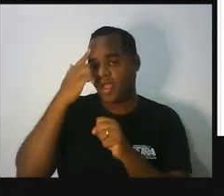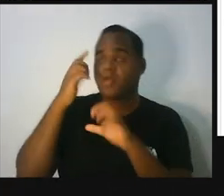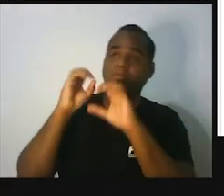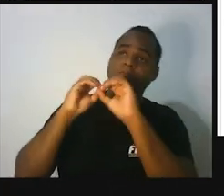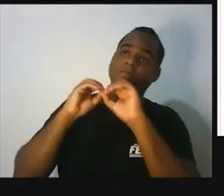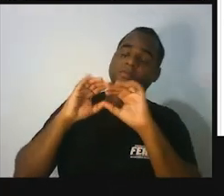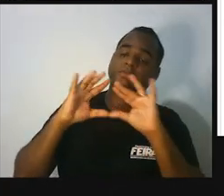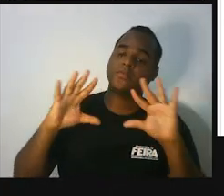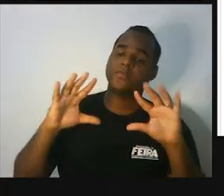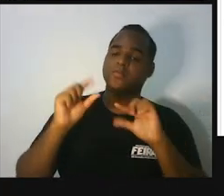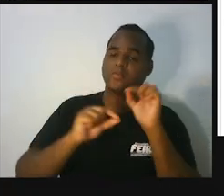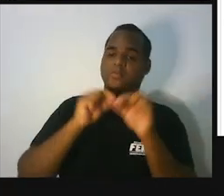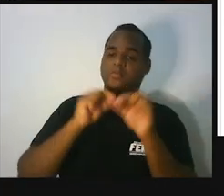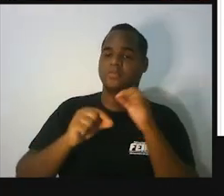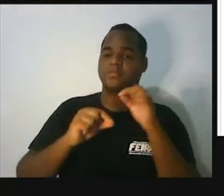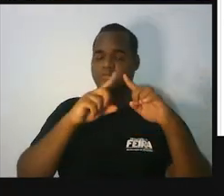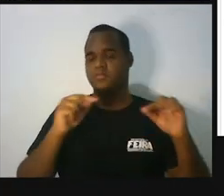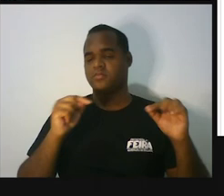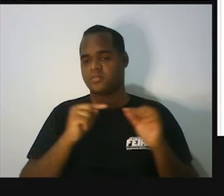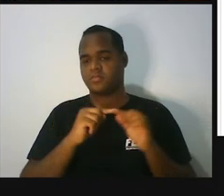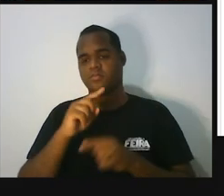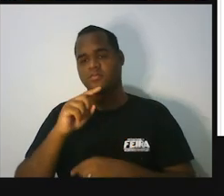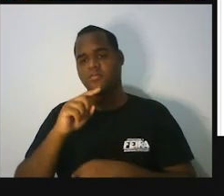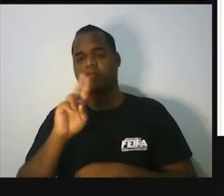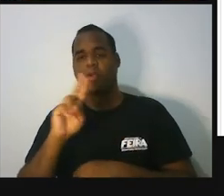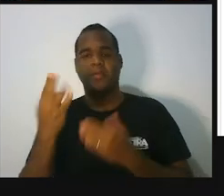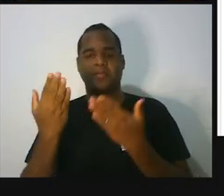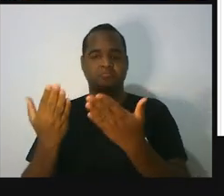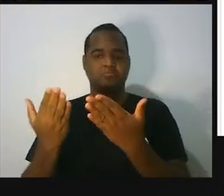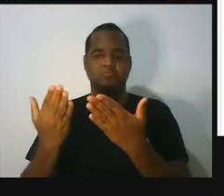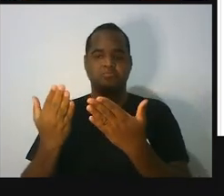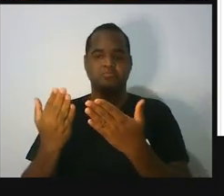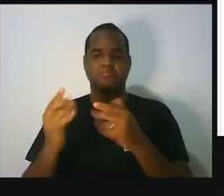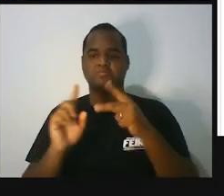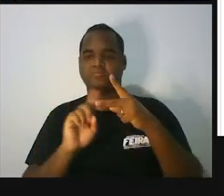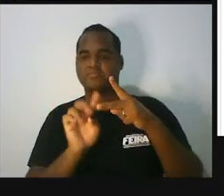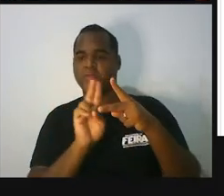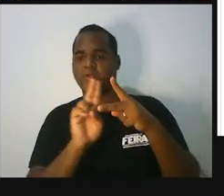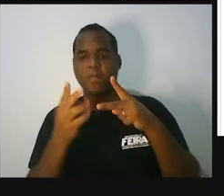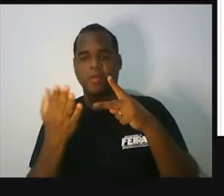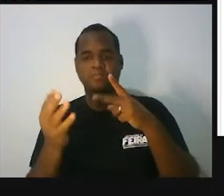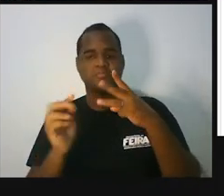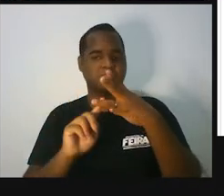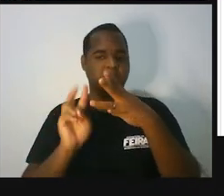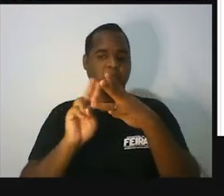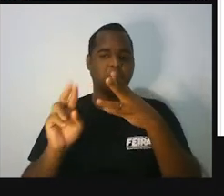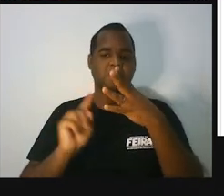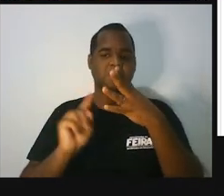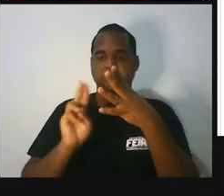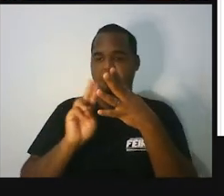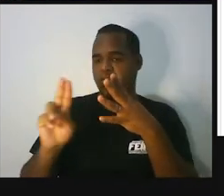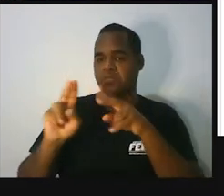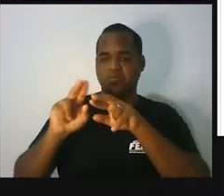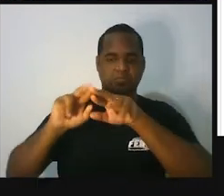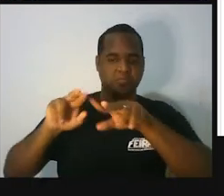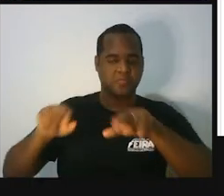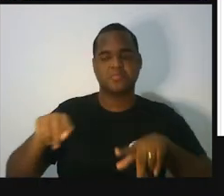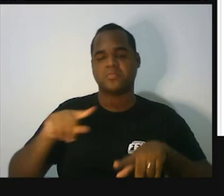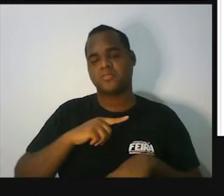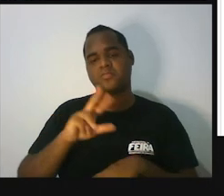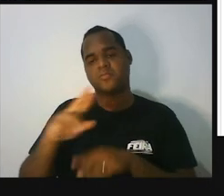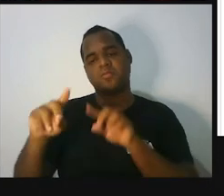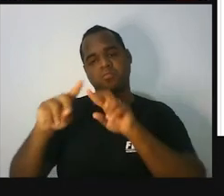né, triângulos isósceles, escaleno, obituzângulo, acutângulo e retângulo